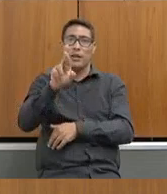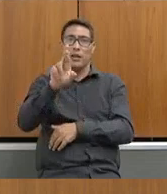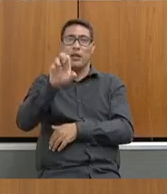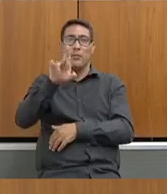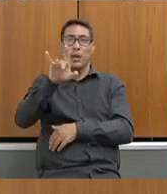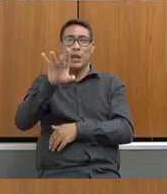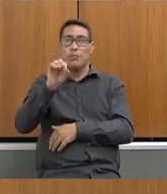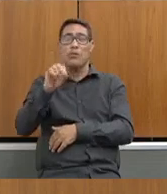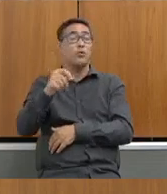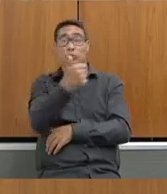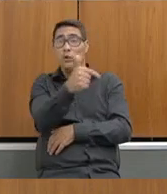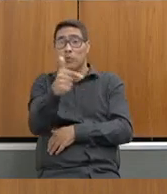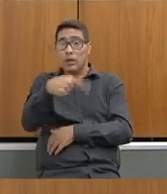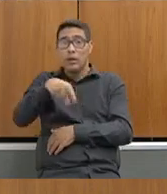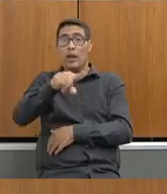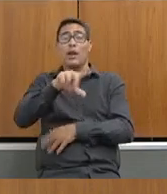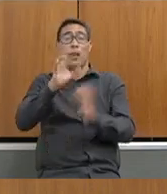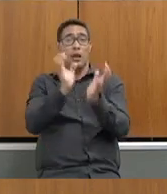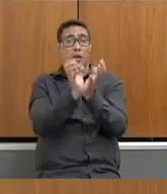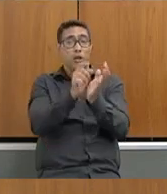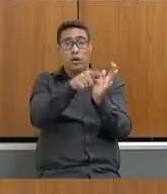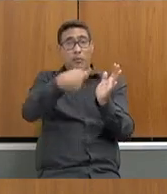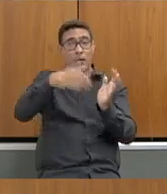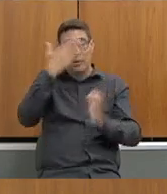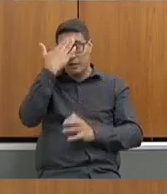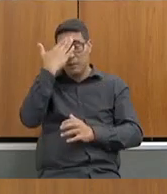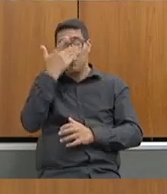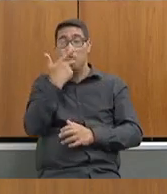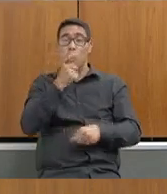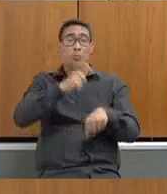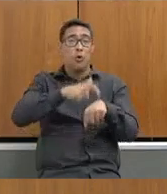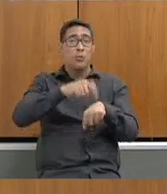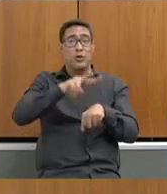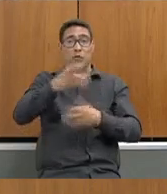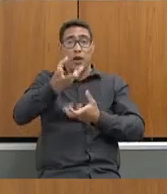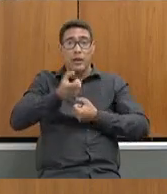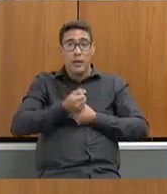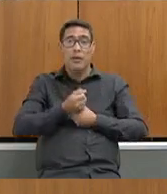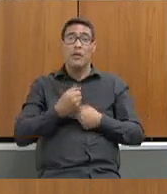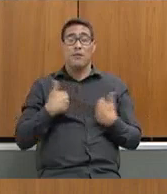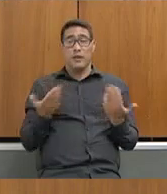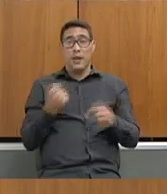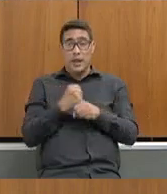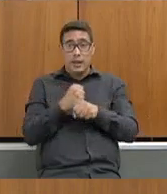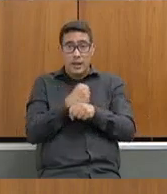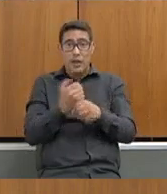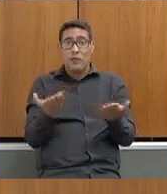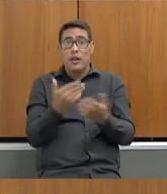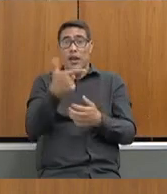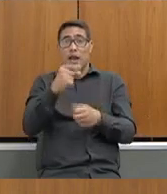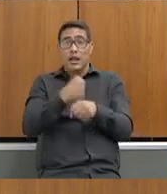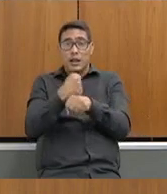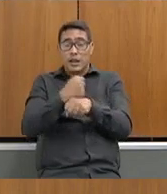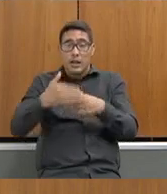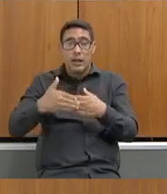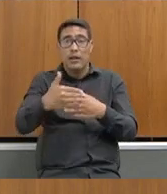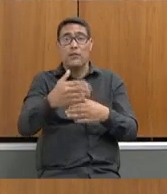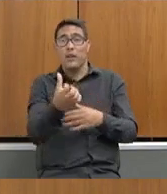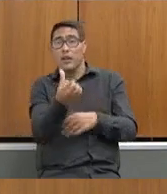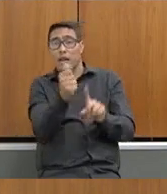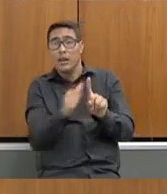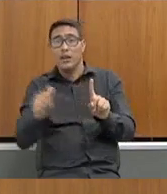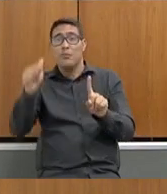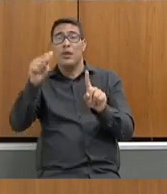Pública. A categoria tem o direito de saber em que momento ela vai receber. Vai ser esse ano, vai ser daqui a 10 anos, vai ser daqui a seis meses. A gente não tem essas informações.